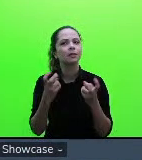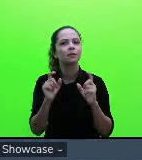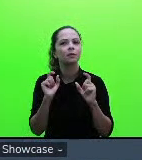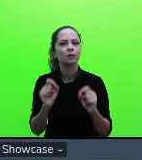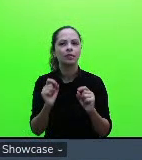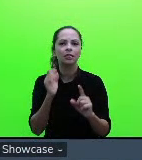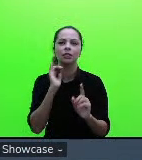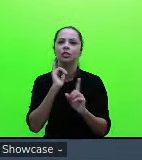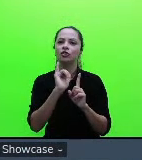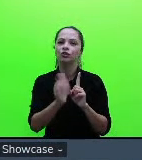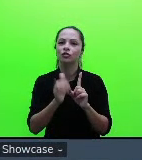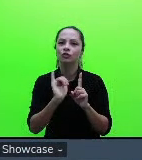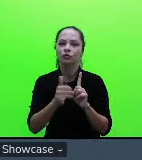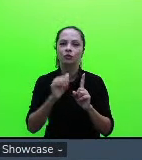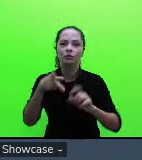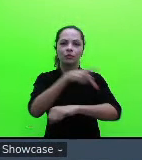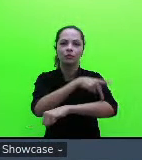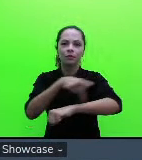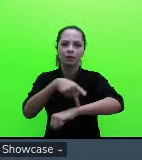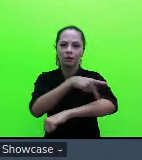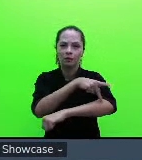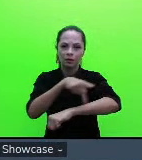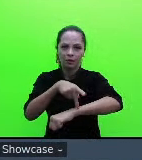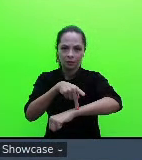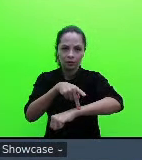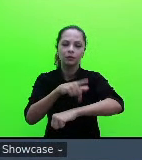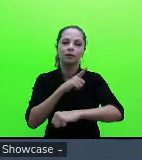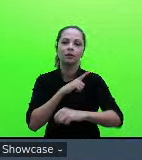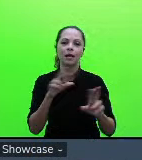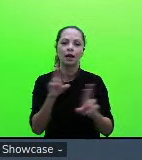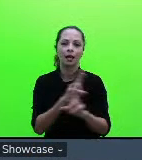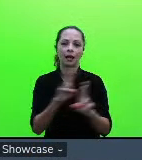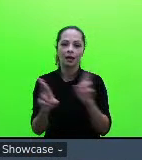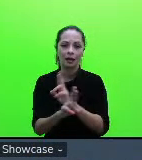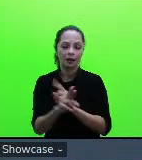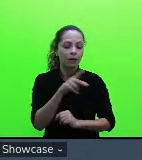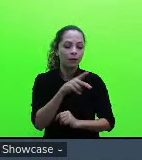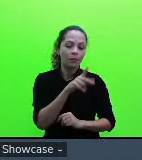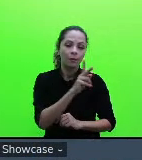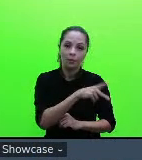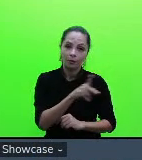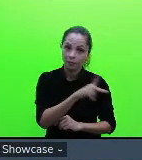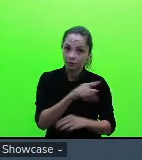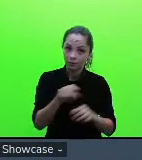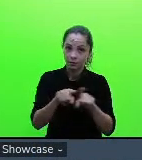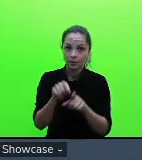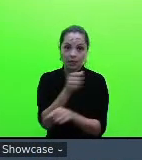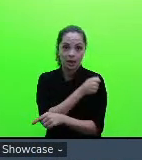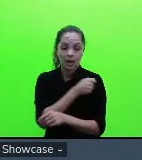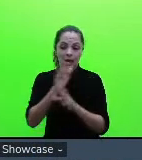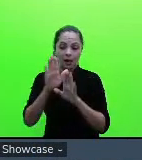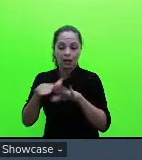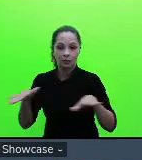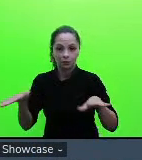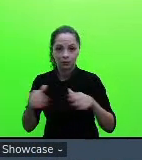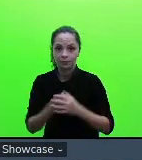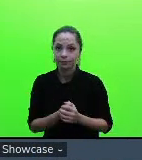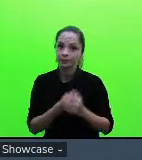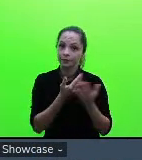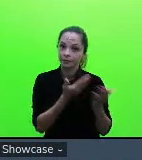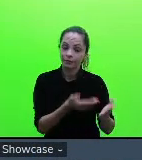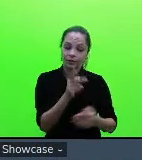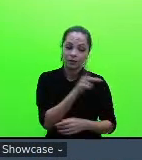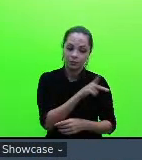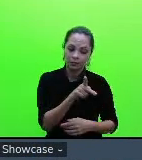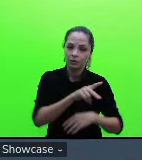é caracterizado pela relação do professor e do aluno de modo que o professor ele ensina e aplica